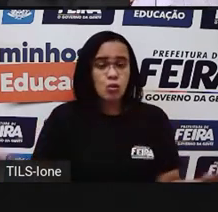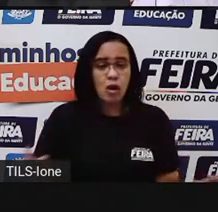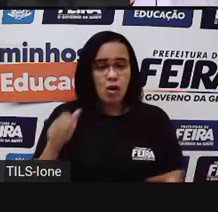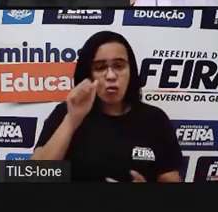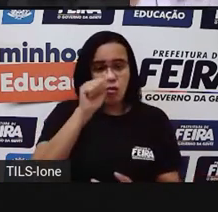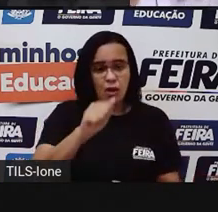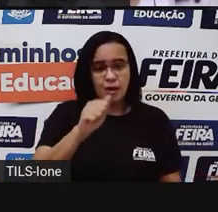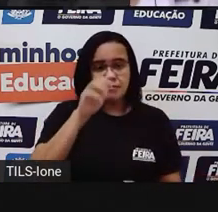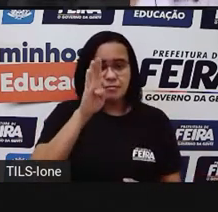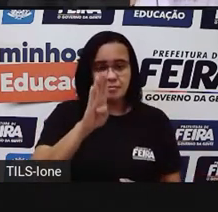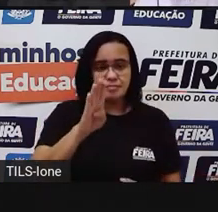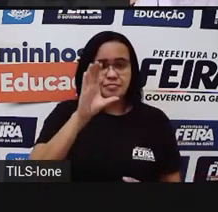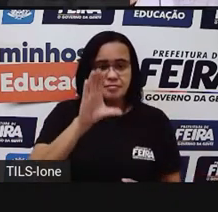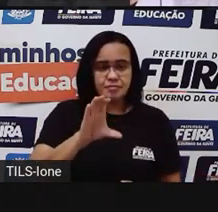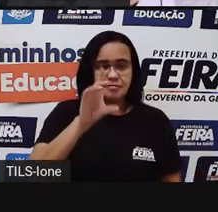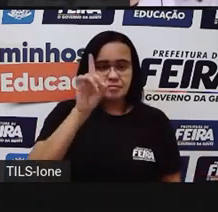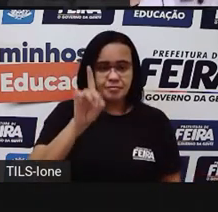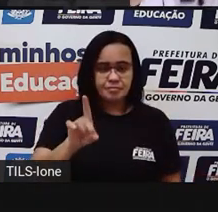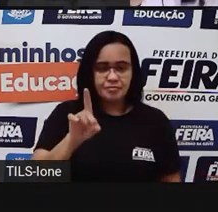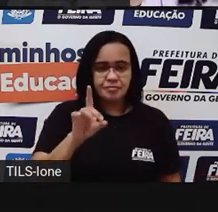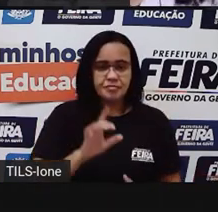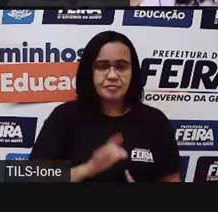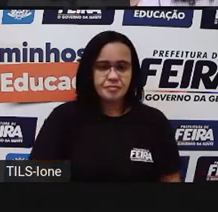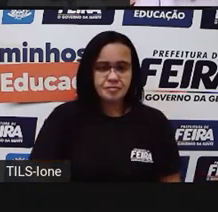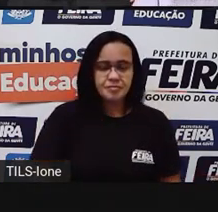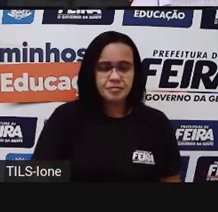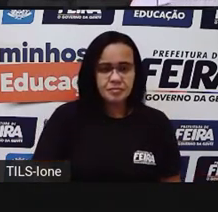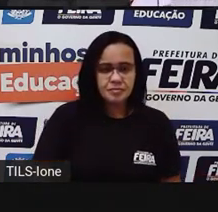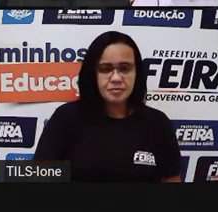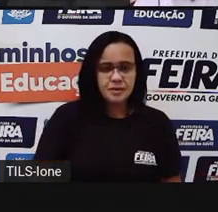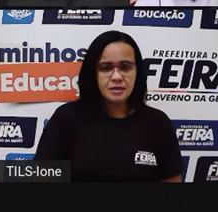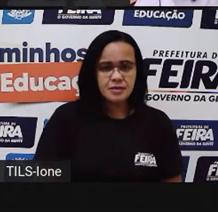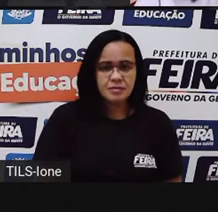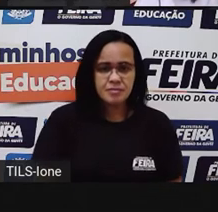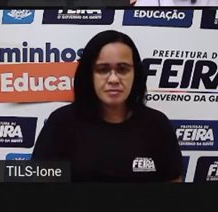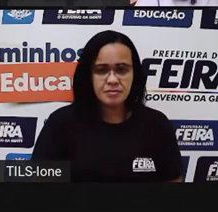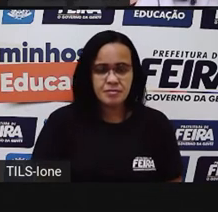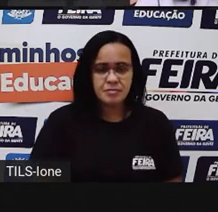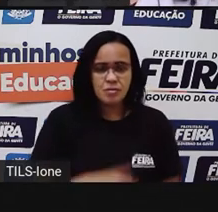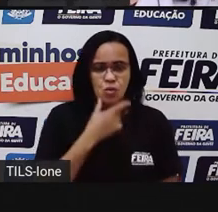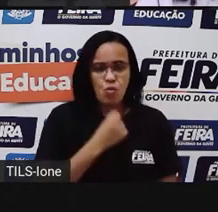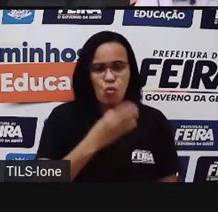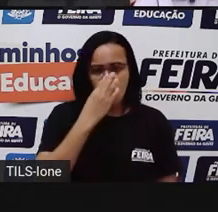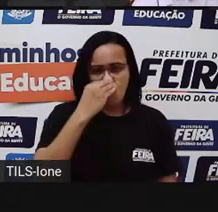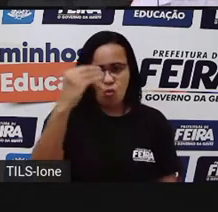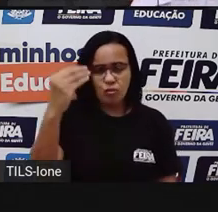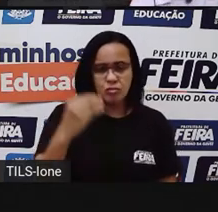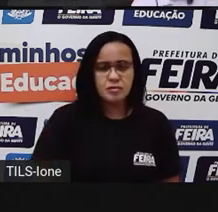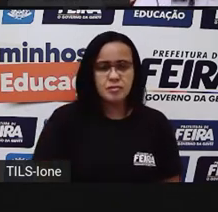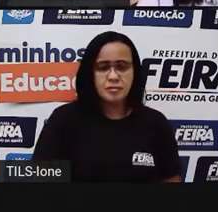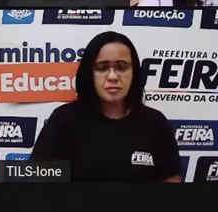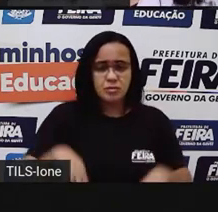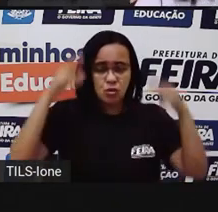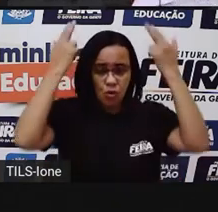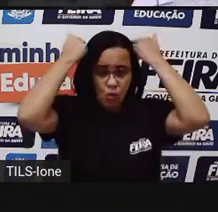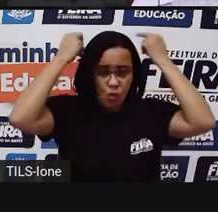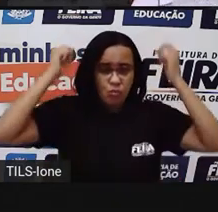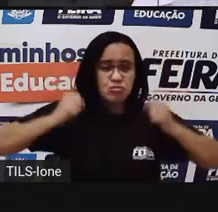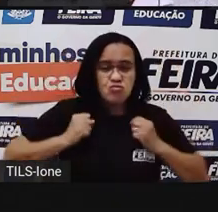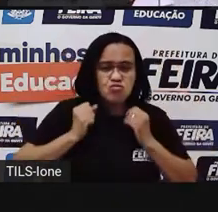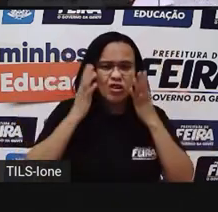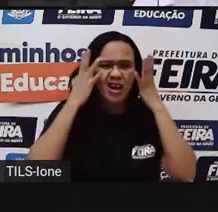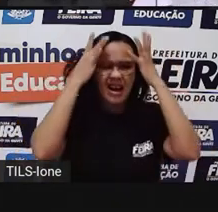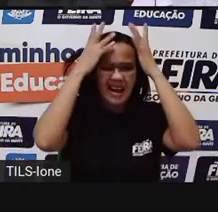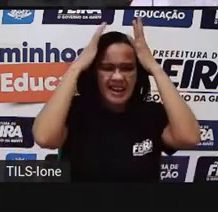O bumba, meu boi. Perdão. O bumba, meu boi. B, o lobisomem. C,